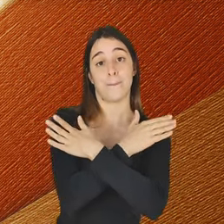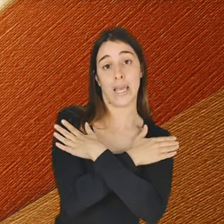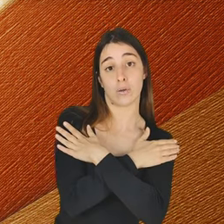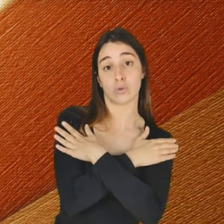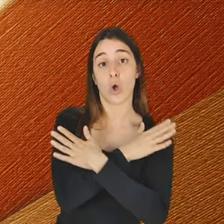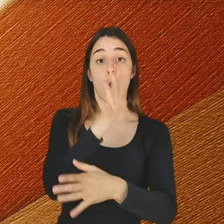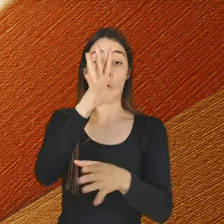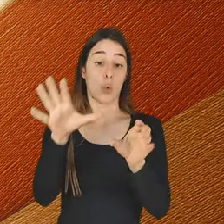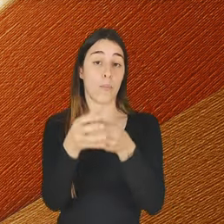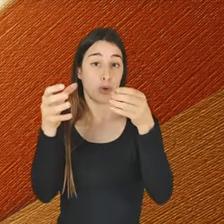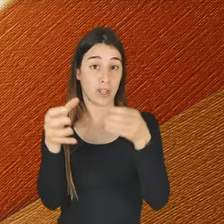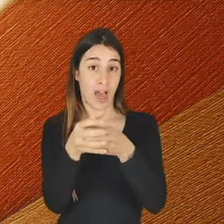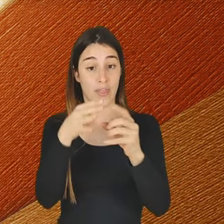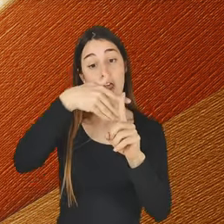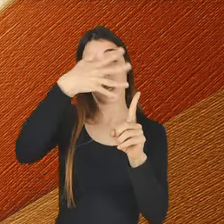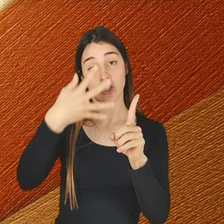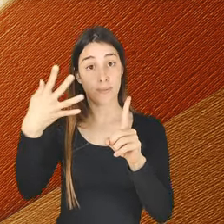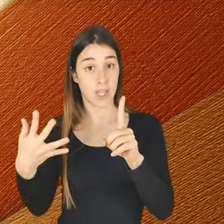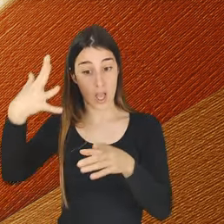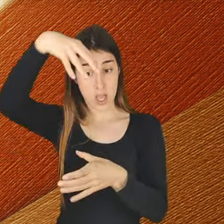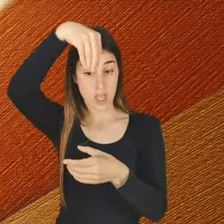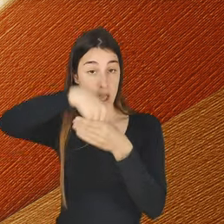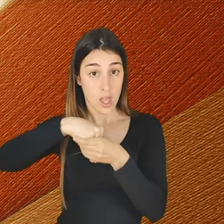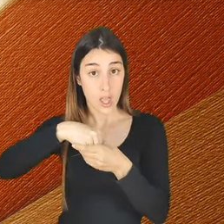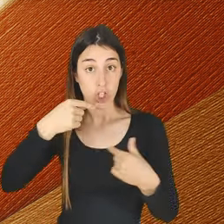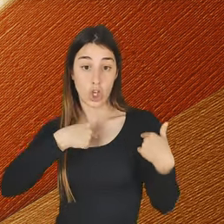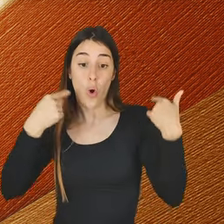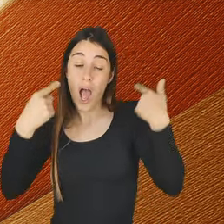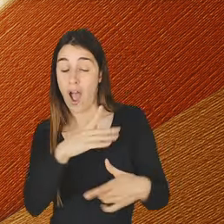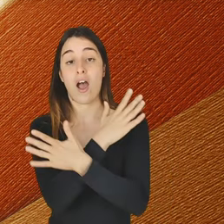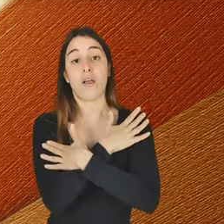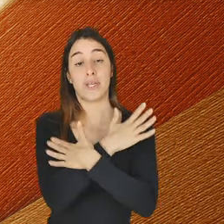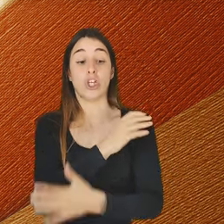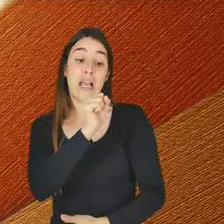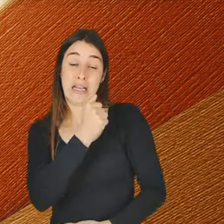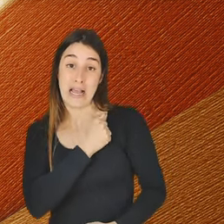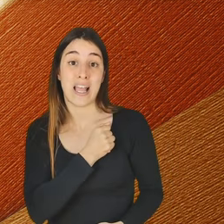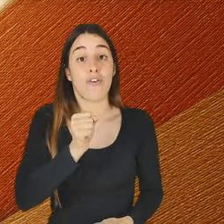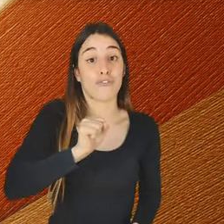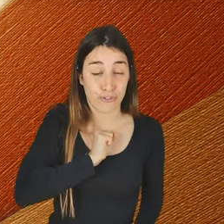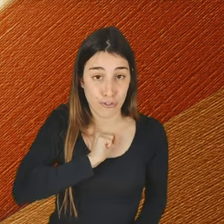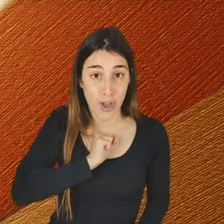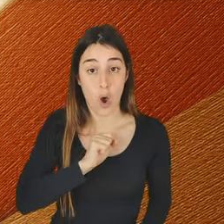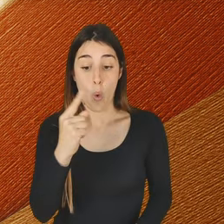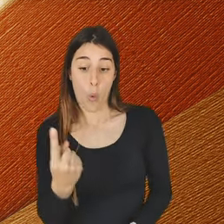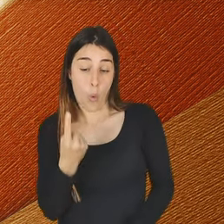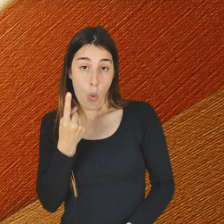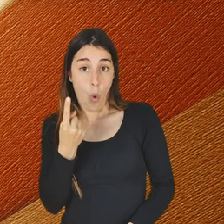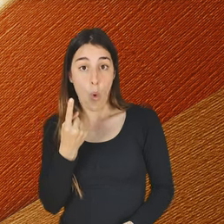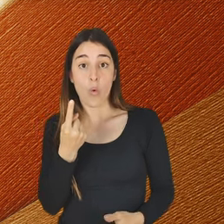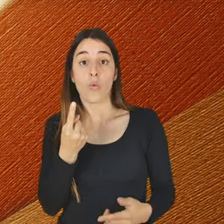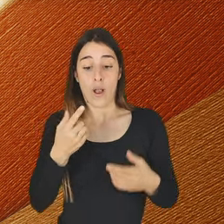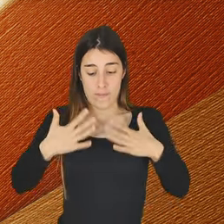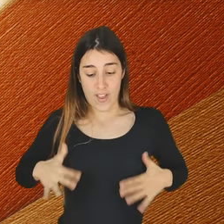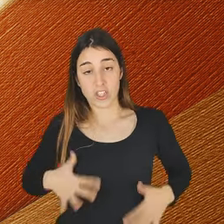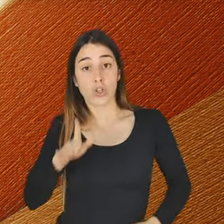comunidade LGBTQIA+. Aliás, tenho amigos que frequentam a minha casa e um deles até se veste de mulher.